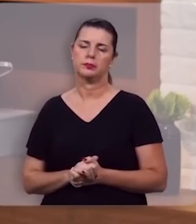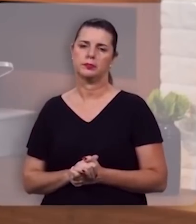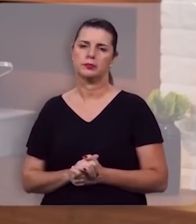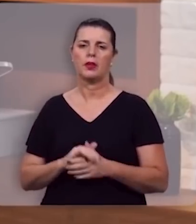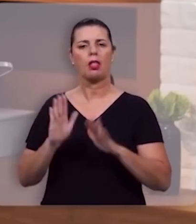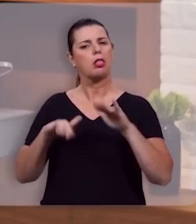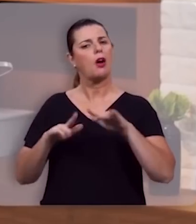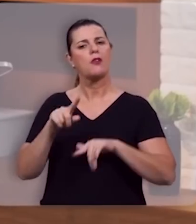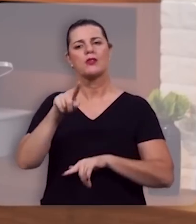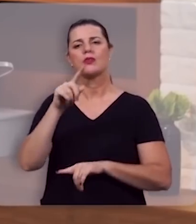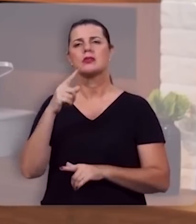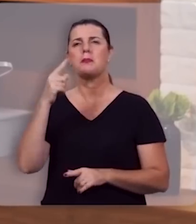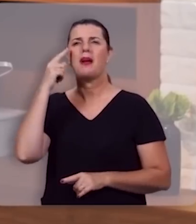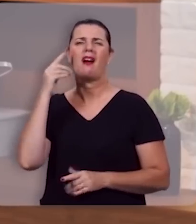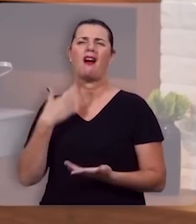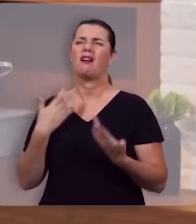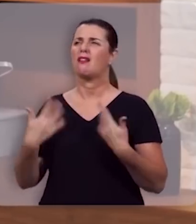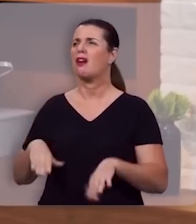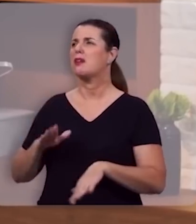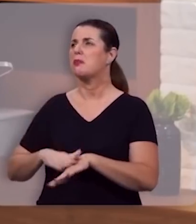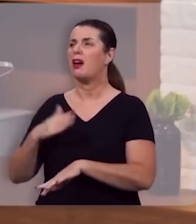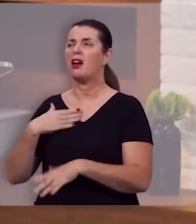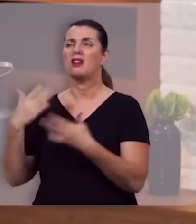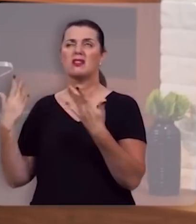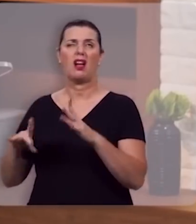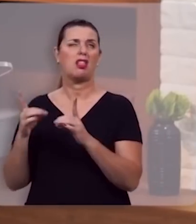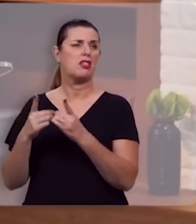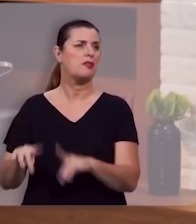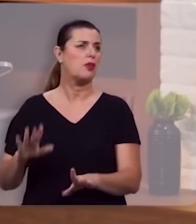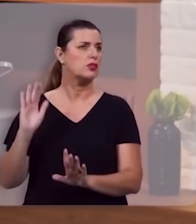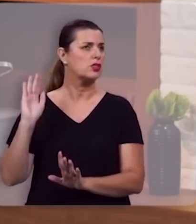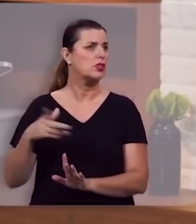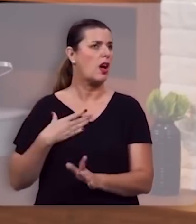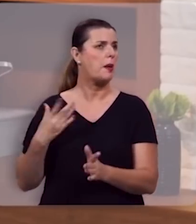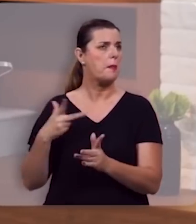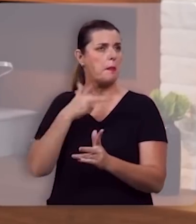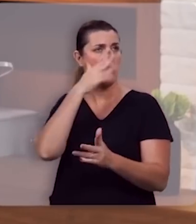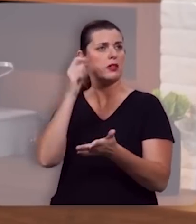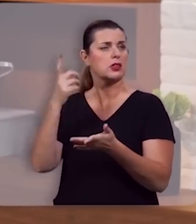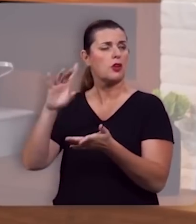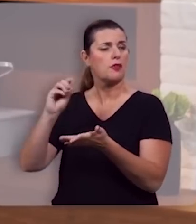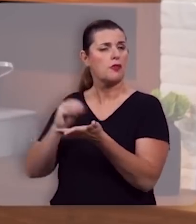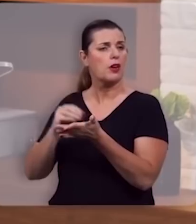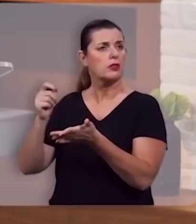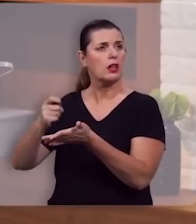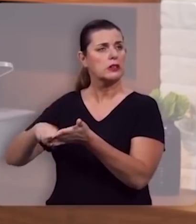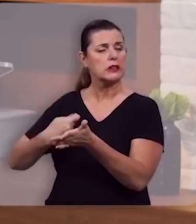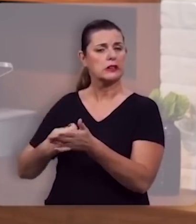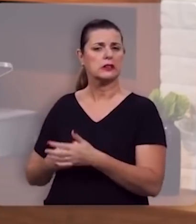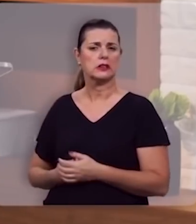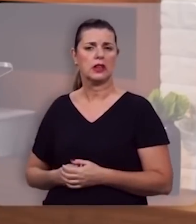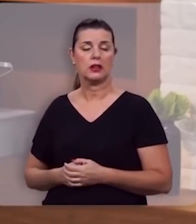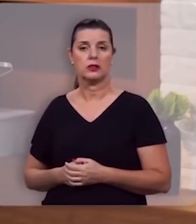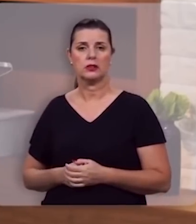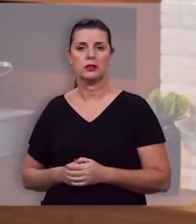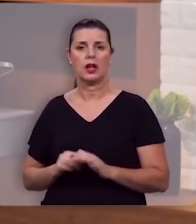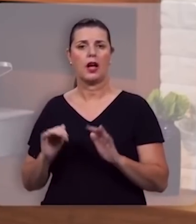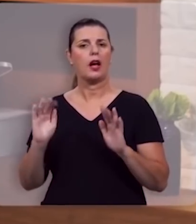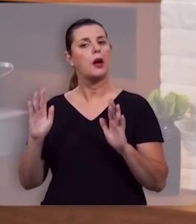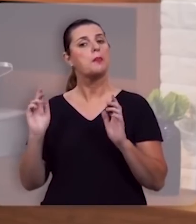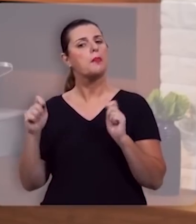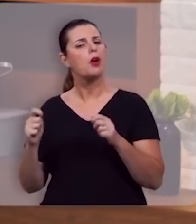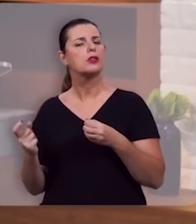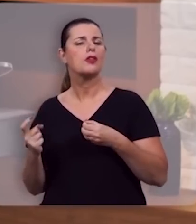talvez você já está pensando em desistir quem sabe você não eu já estou com o divórcio já costurado é só assinar quem sabe você possa